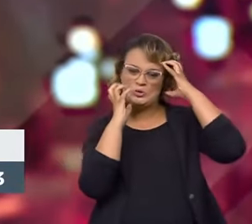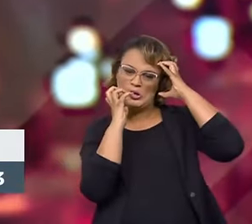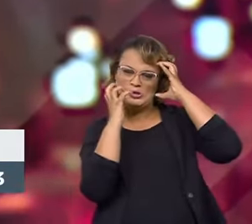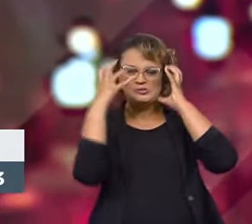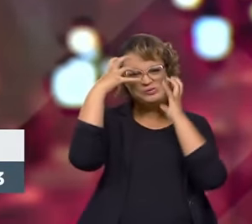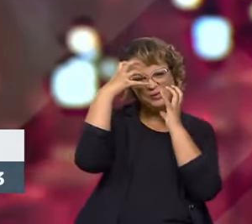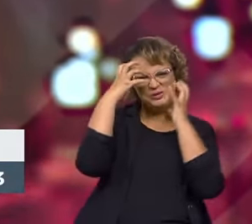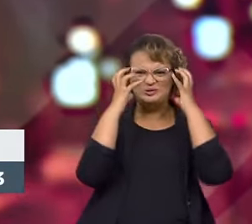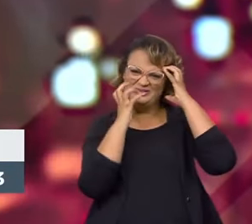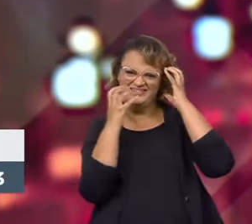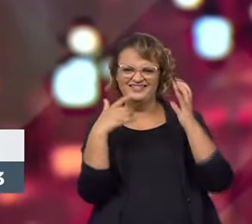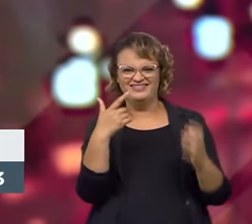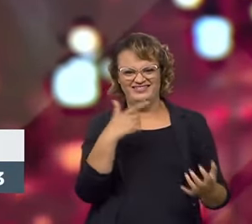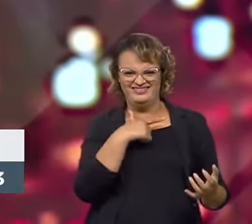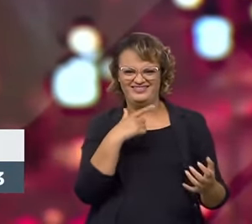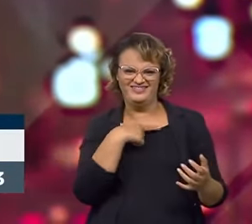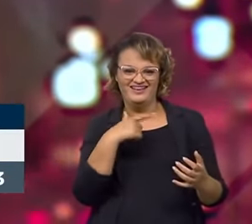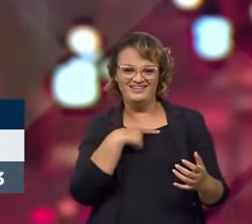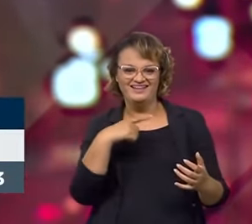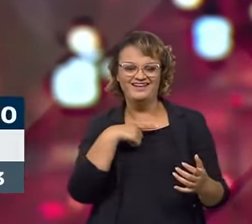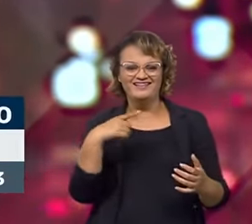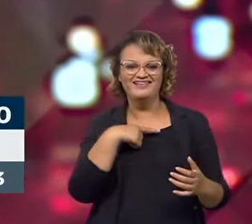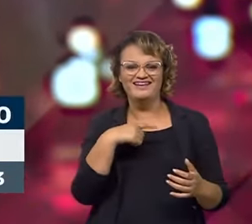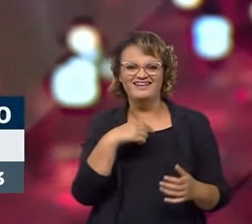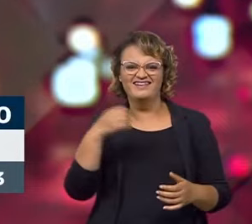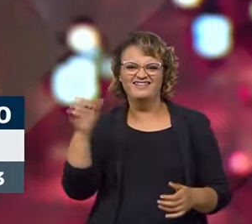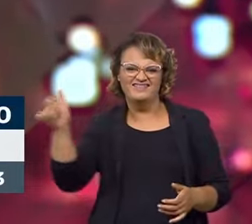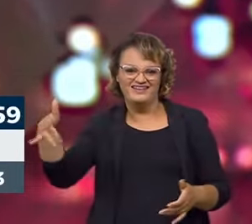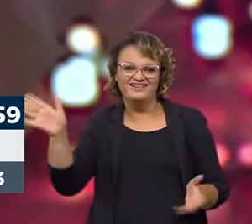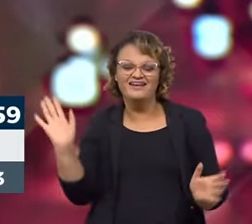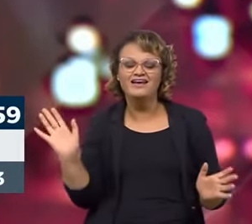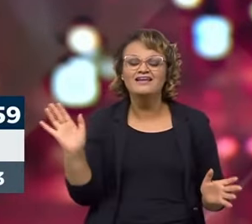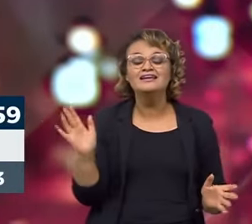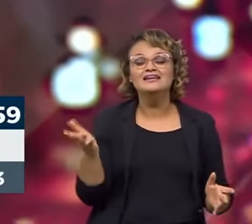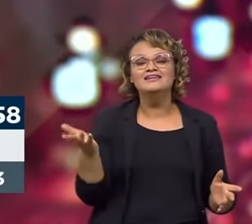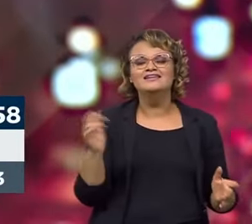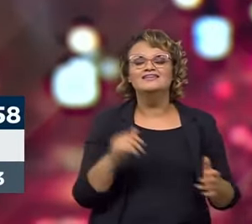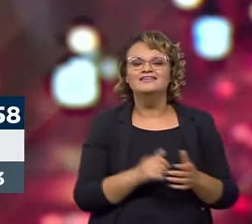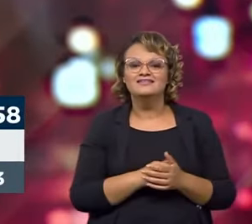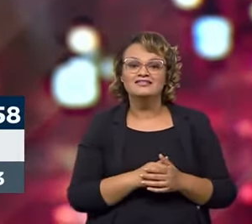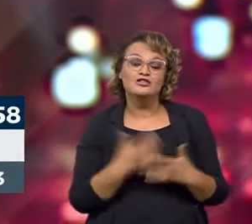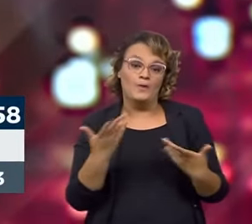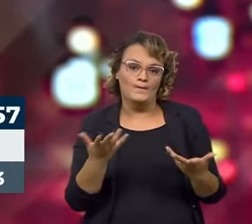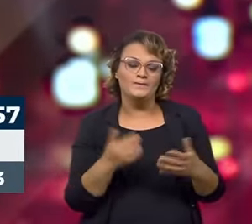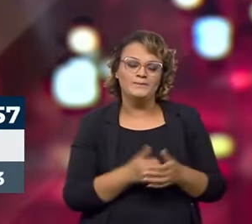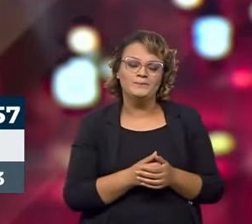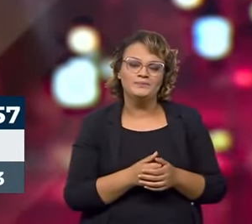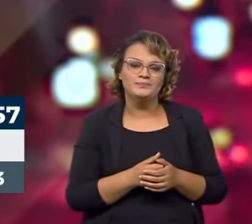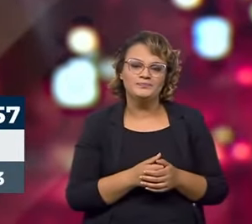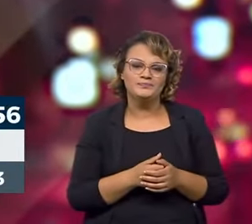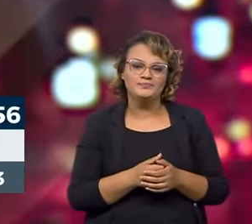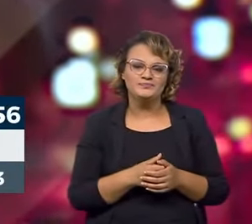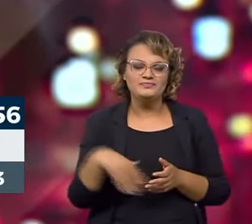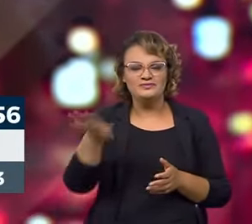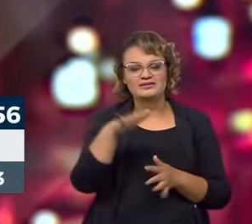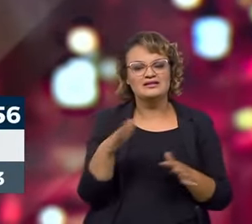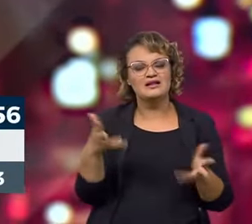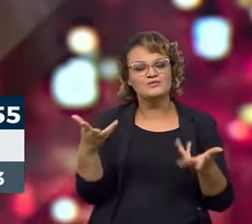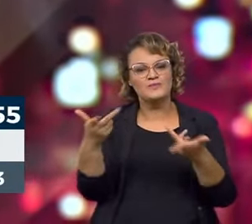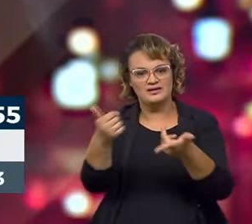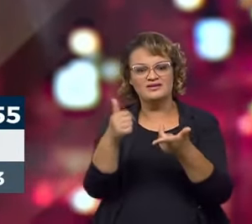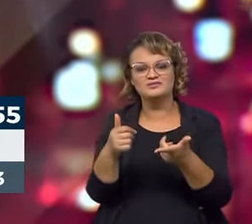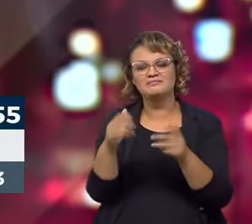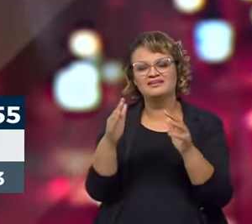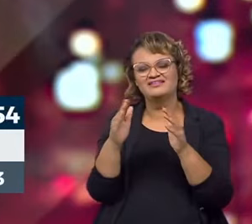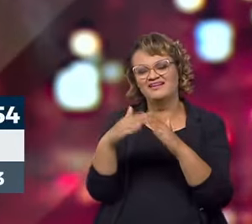imagem do... A imagem de... Um nome que a gente não pode... Mas, além dessa parte de qualidade, para quem está